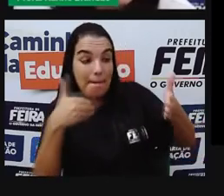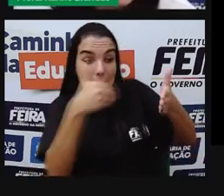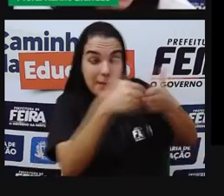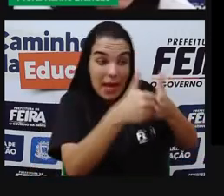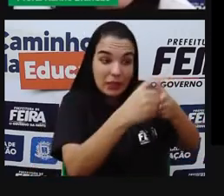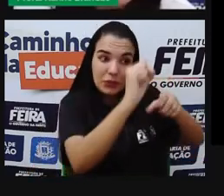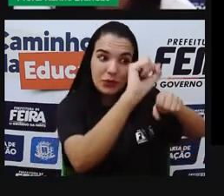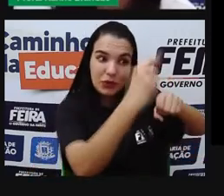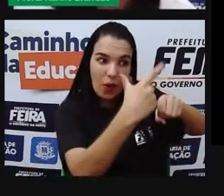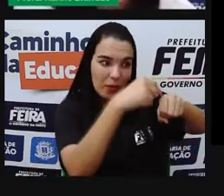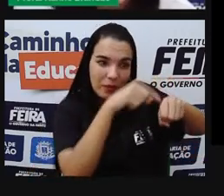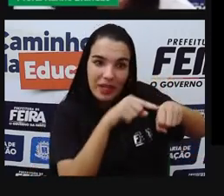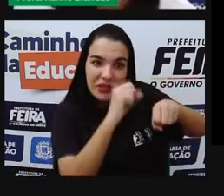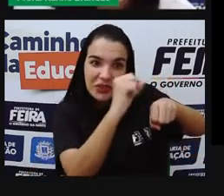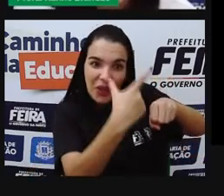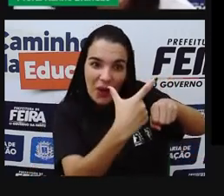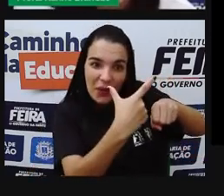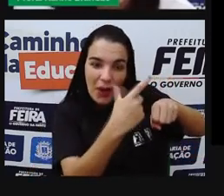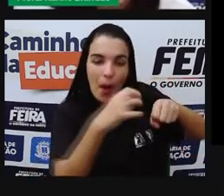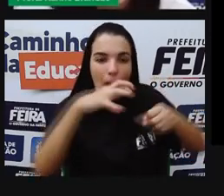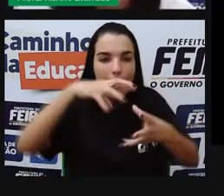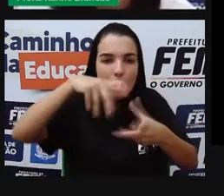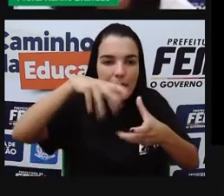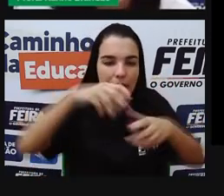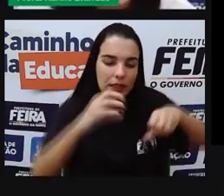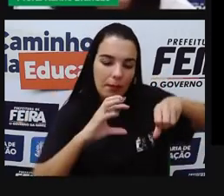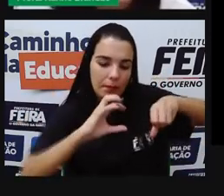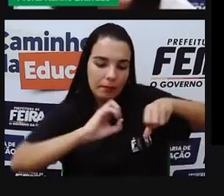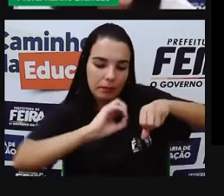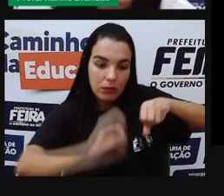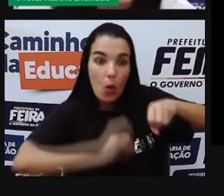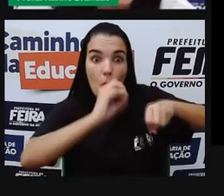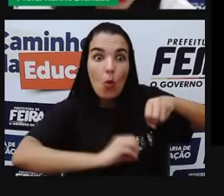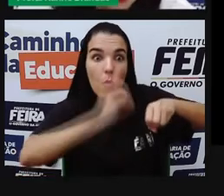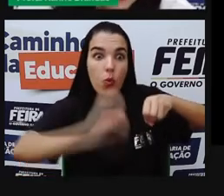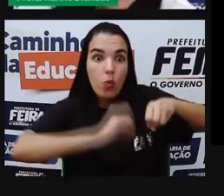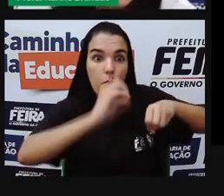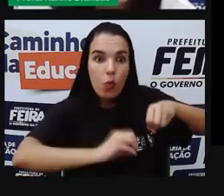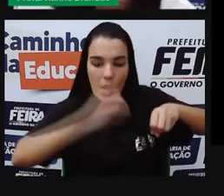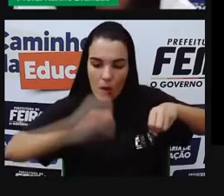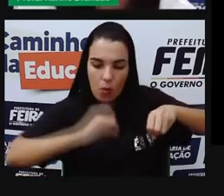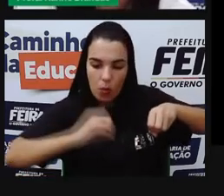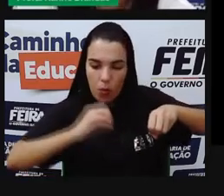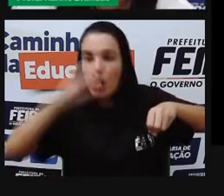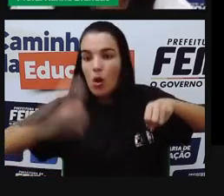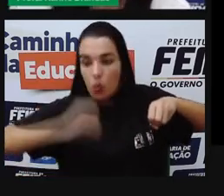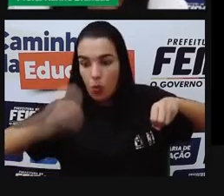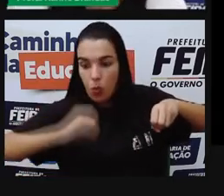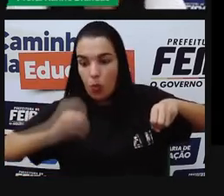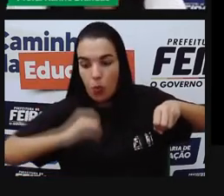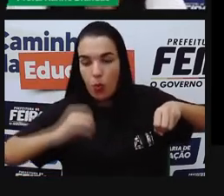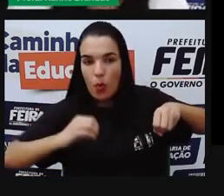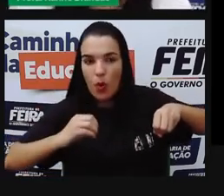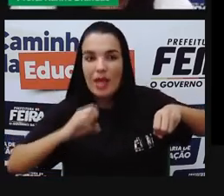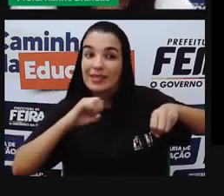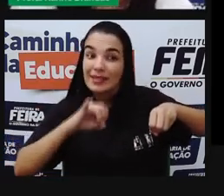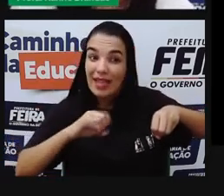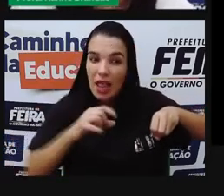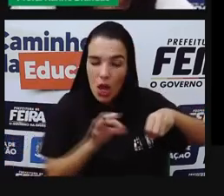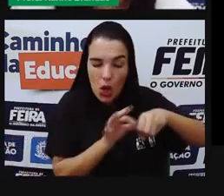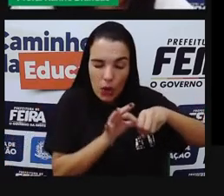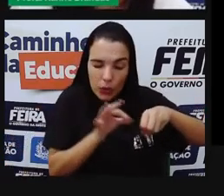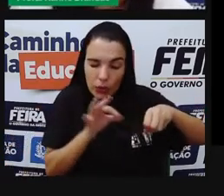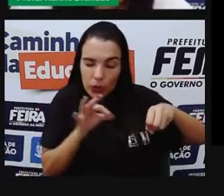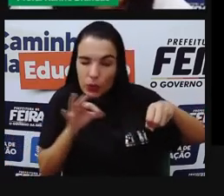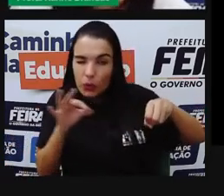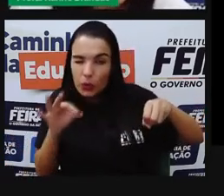do Sol, mais rápido é esse movimento de girar ao redor do Sol. E quanto mais afastado, mais